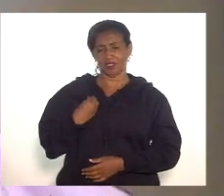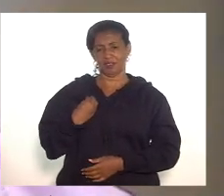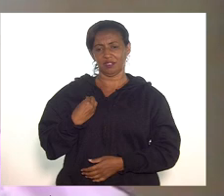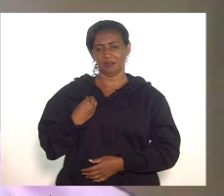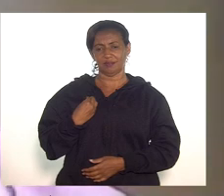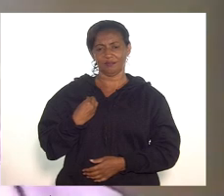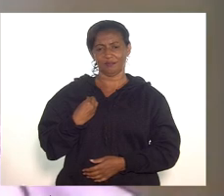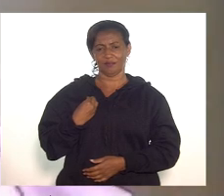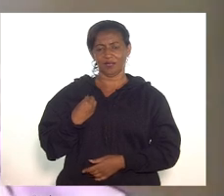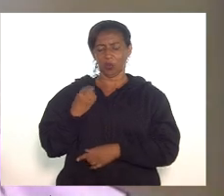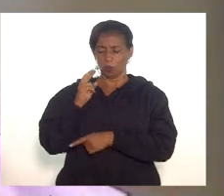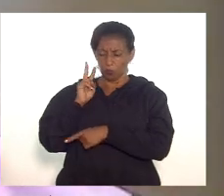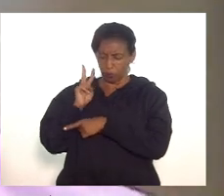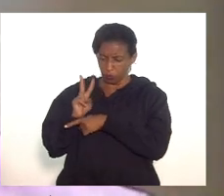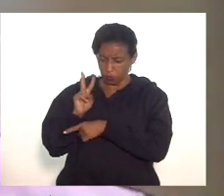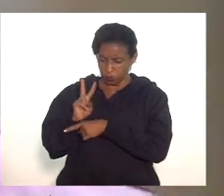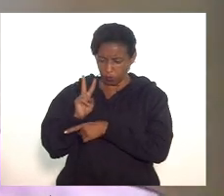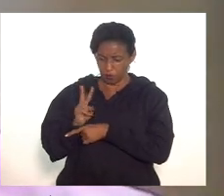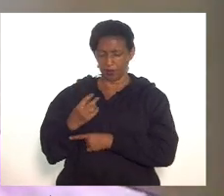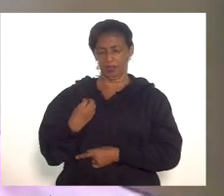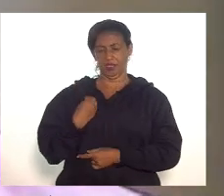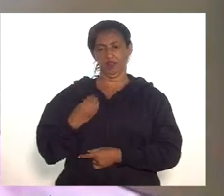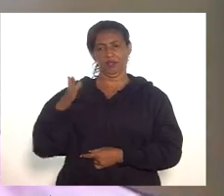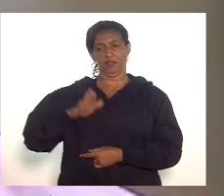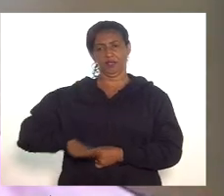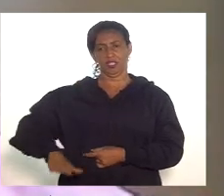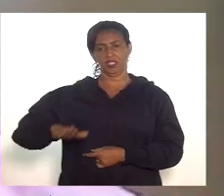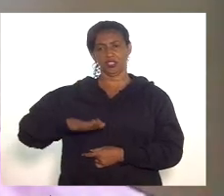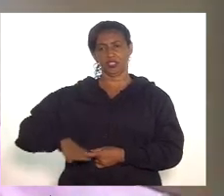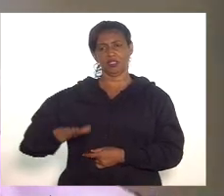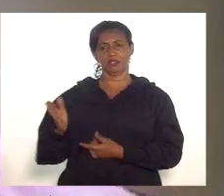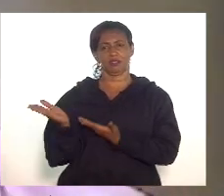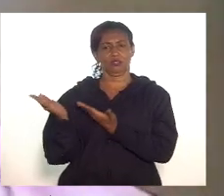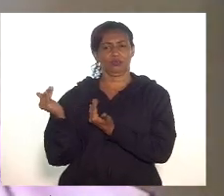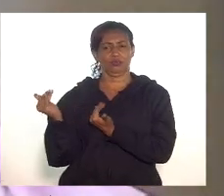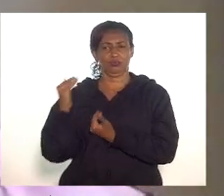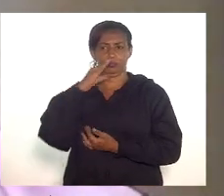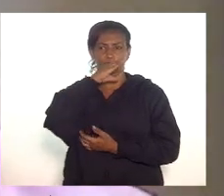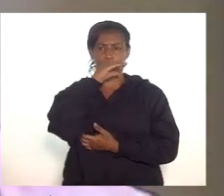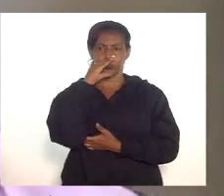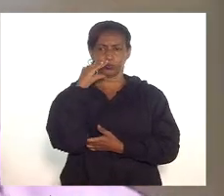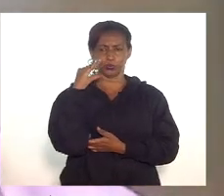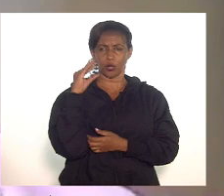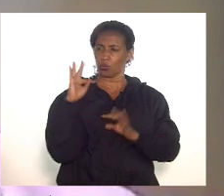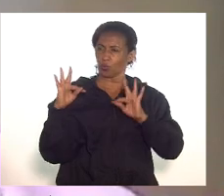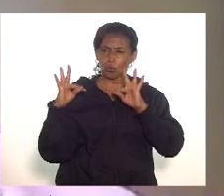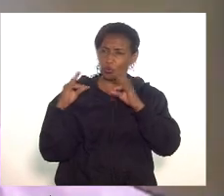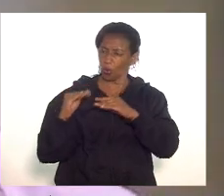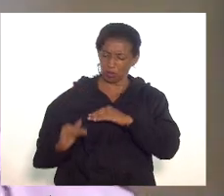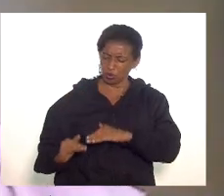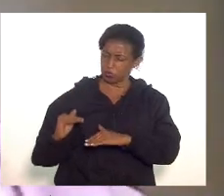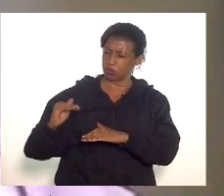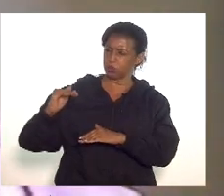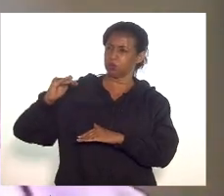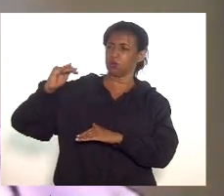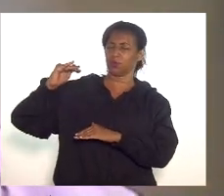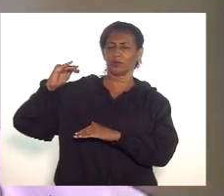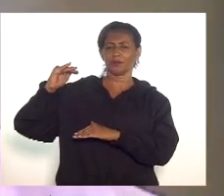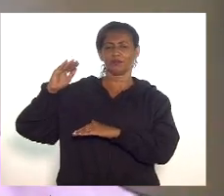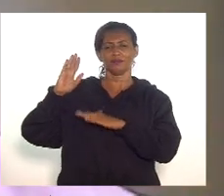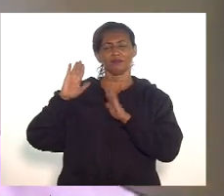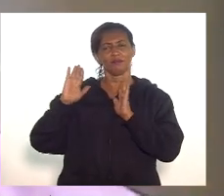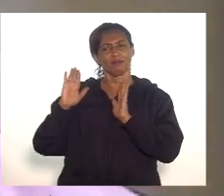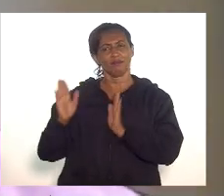as condições de proteção em que vivem nossas crianças e adolescentes, notadamente, todas elas, claro, mas notadamente,